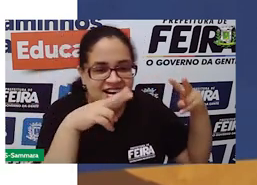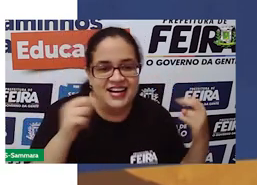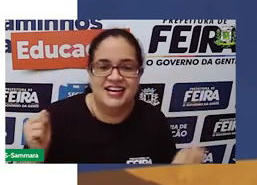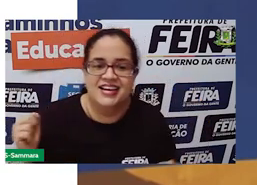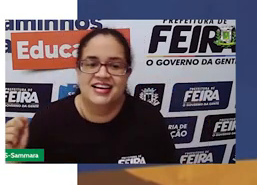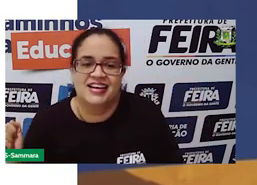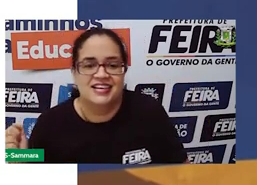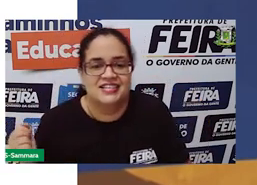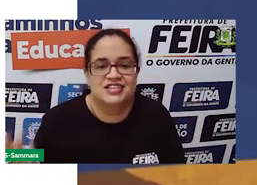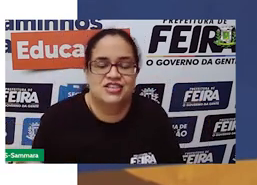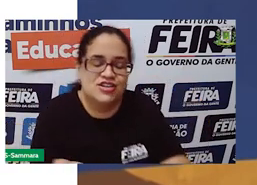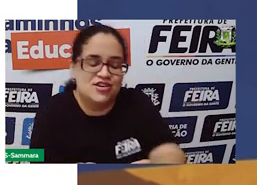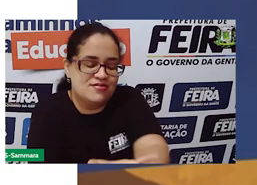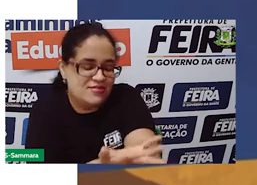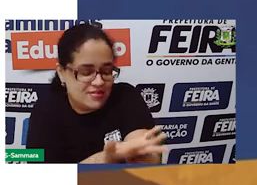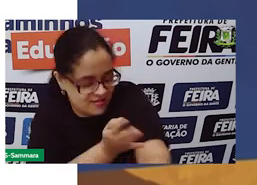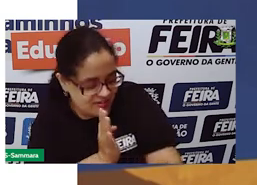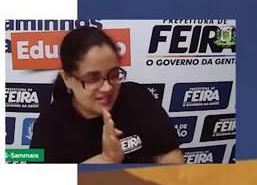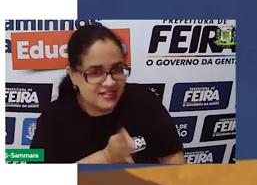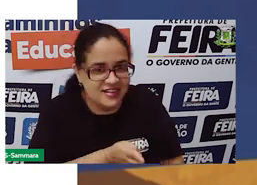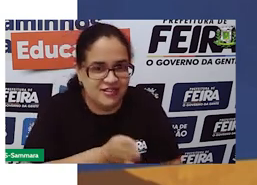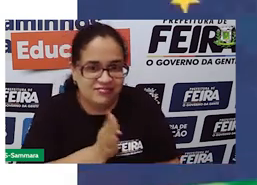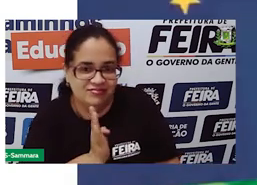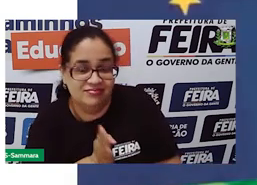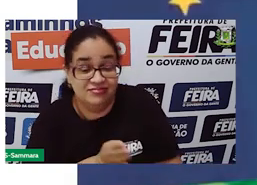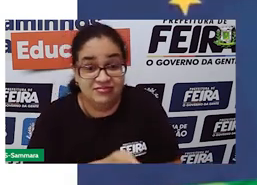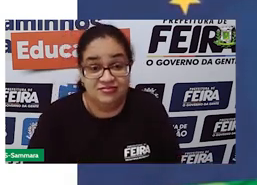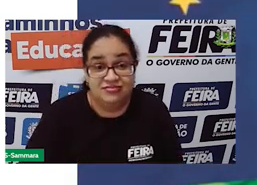O céu